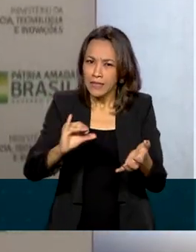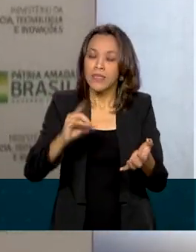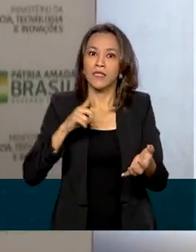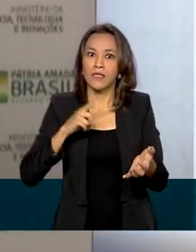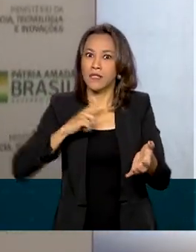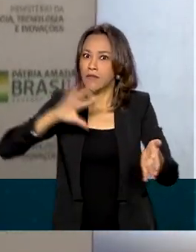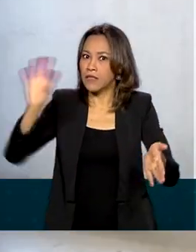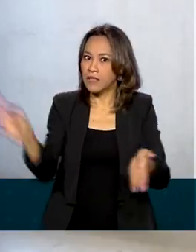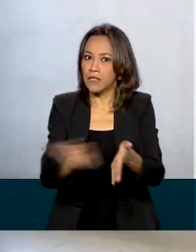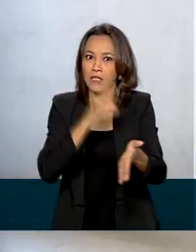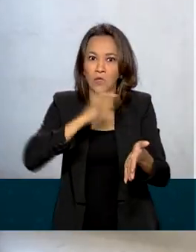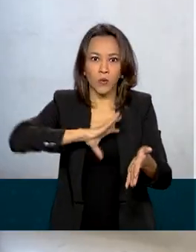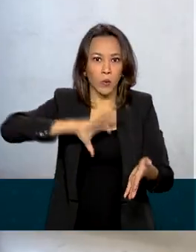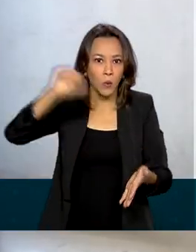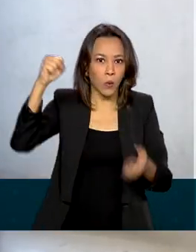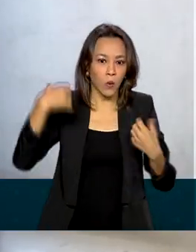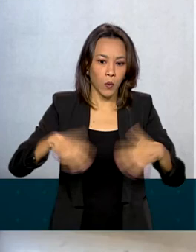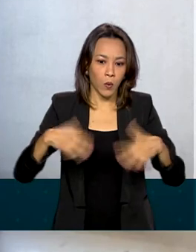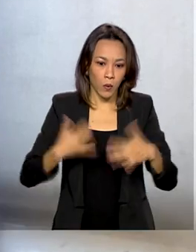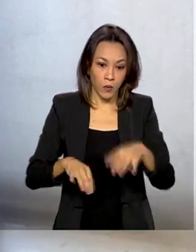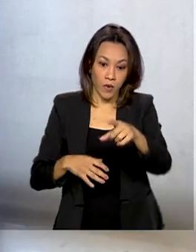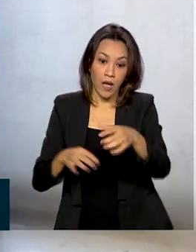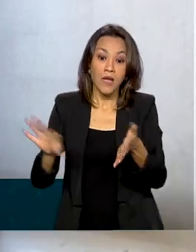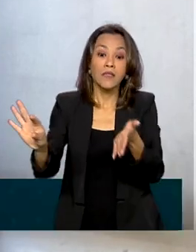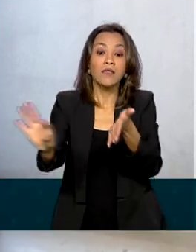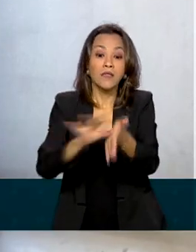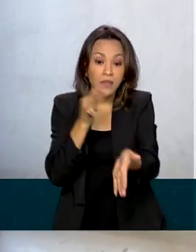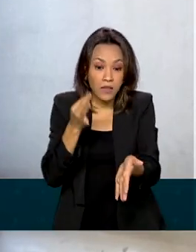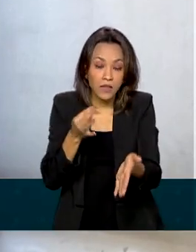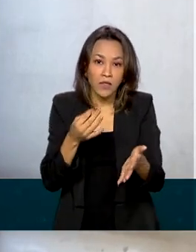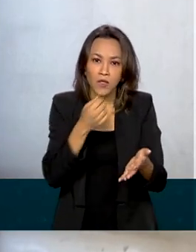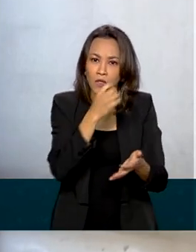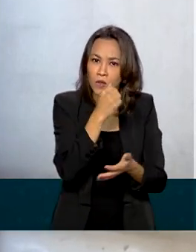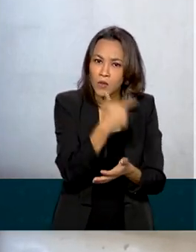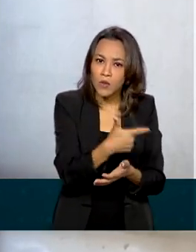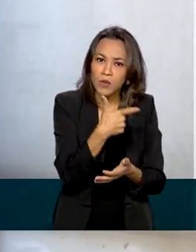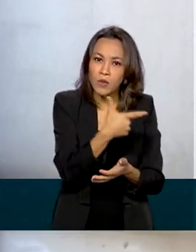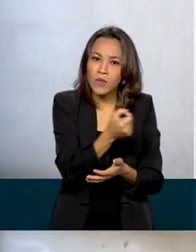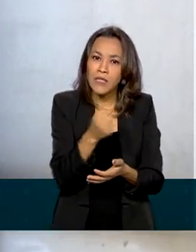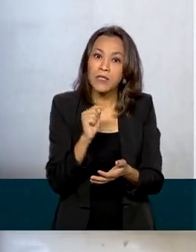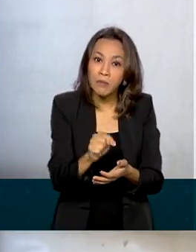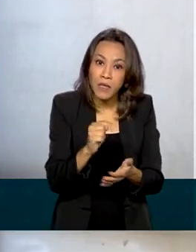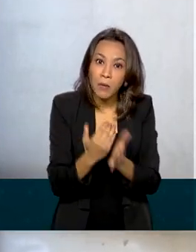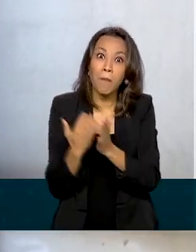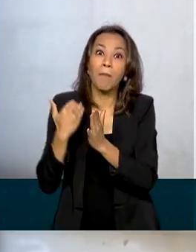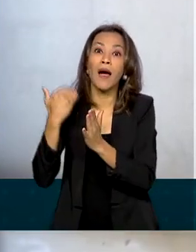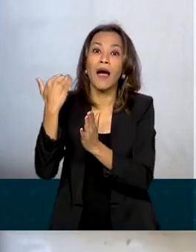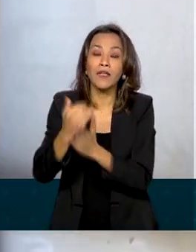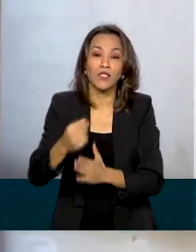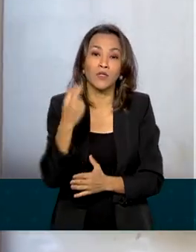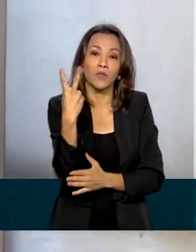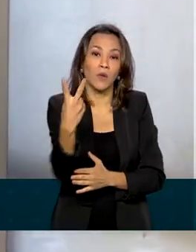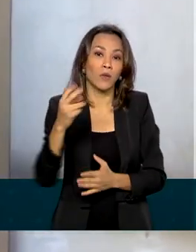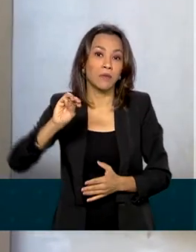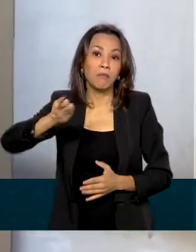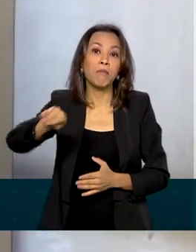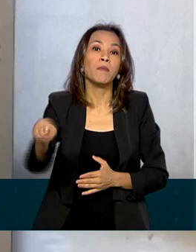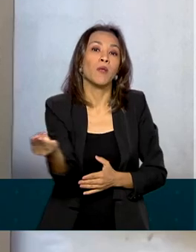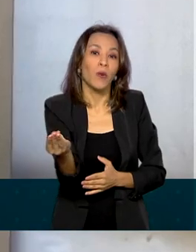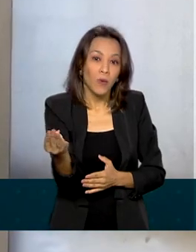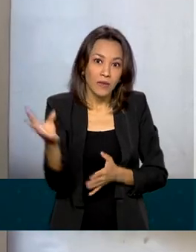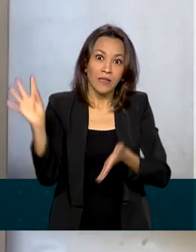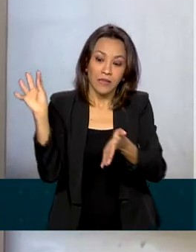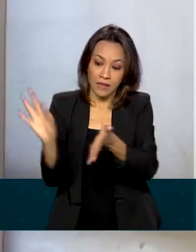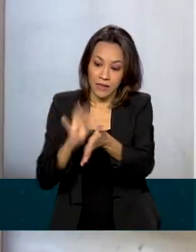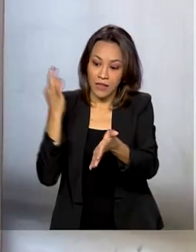inscrições. As inscrições passaram de 200 mil inscritos para mais de 2 milhões inscritos. Um